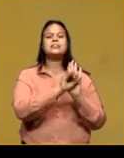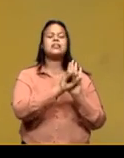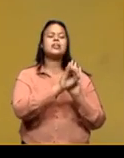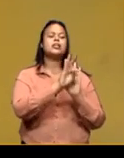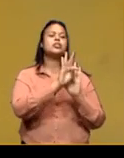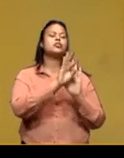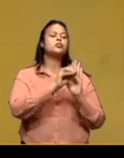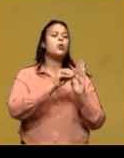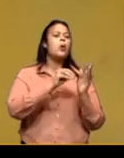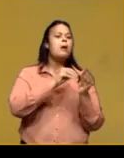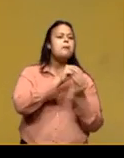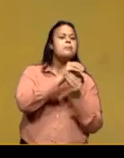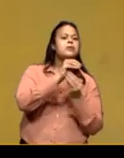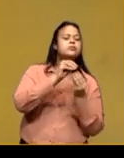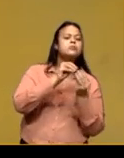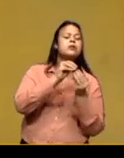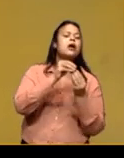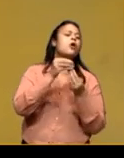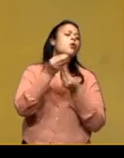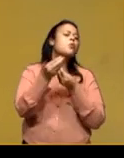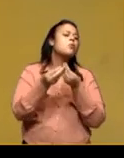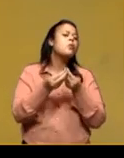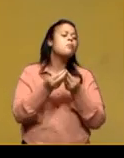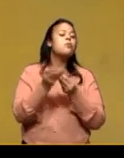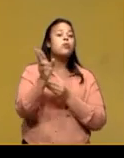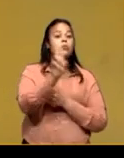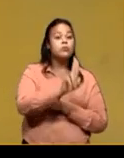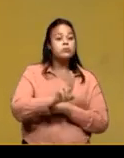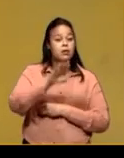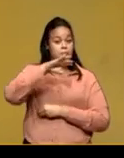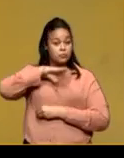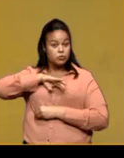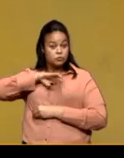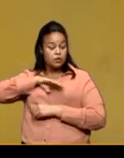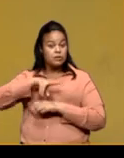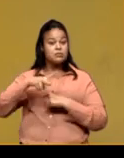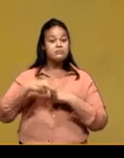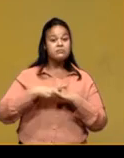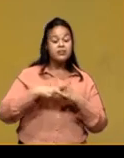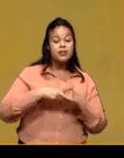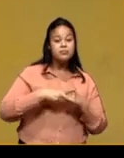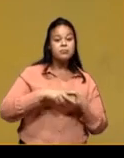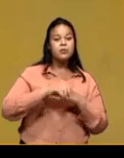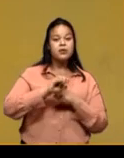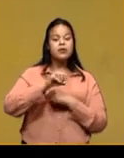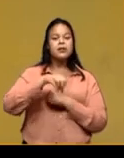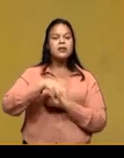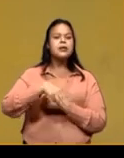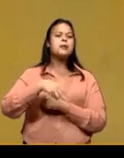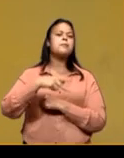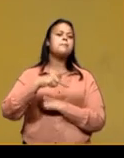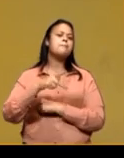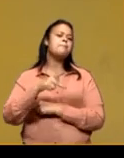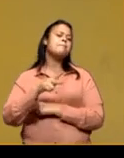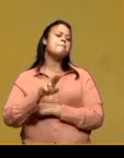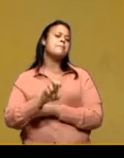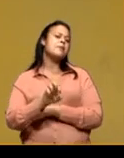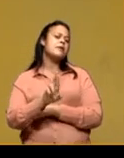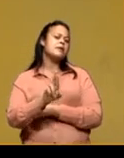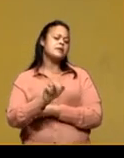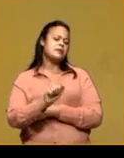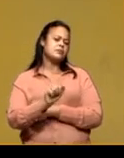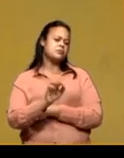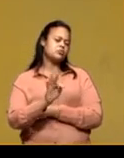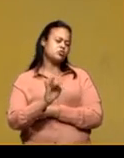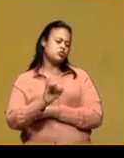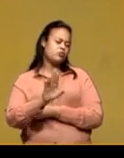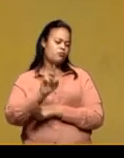imperativo, porque é o modo, né, da ordem, conselho, da proibição, ok?